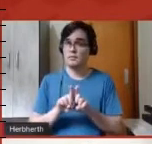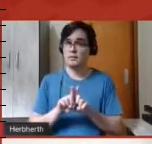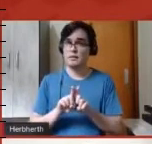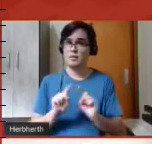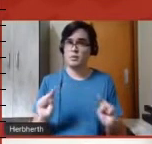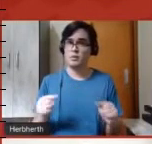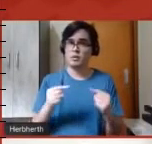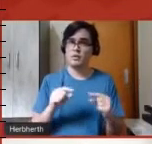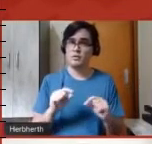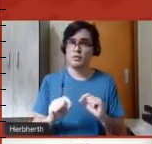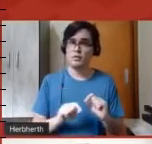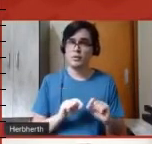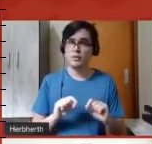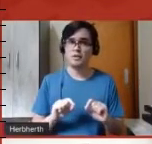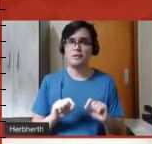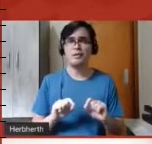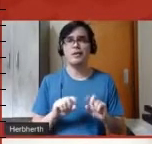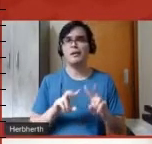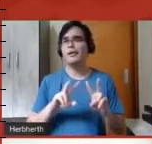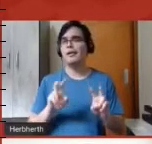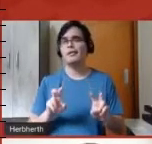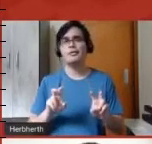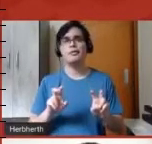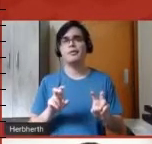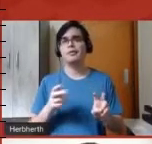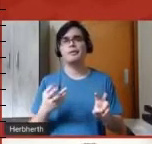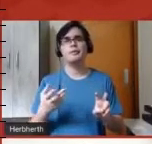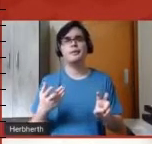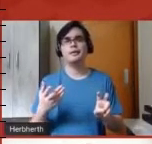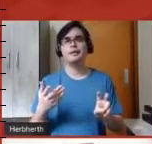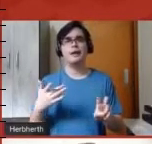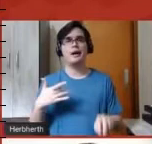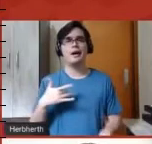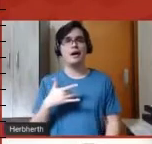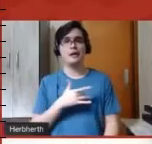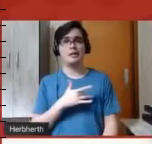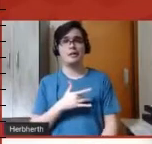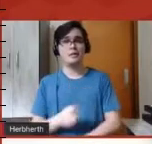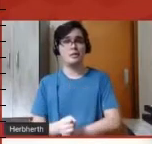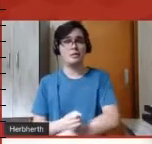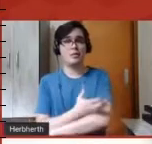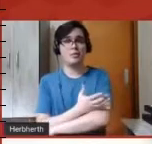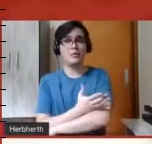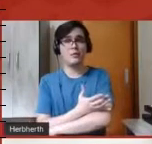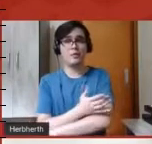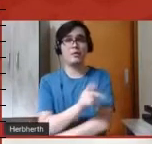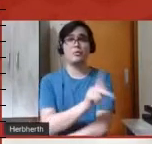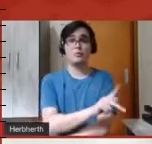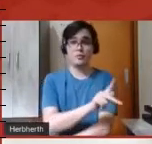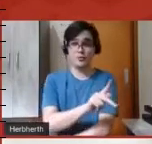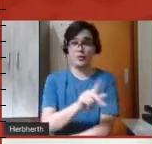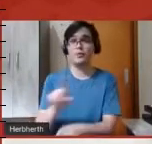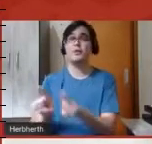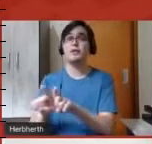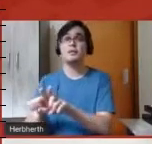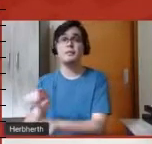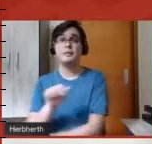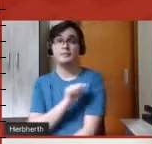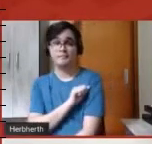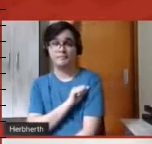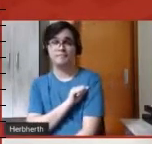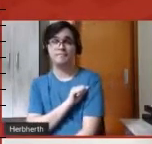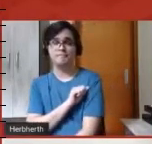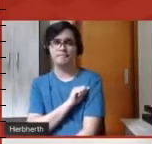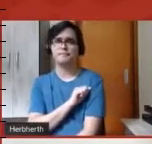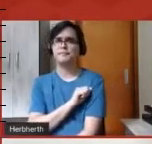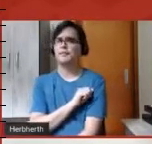relacionado, né, está relacionado à questão da saúde emocional, tanto de professores quanto de alunos. Esse é um aspecto que, assim, por